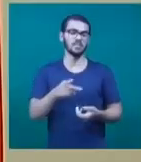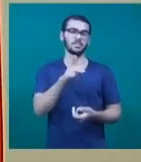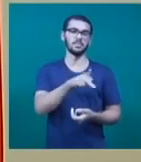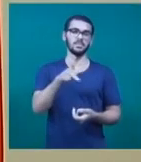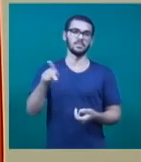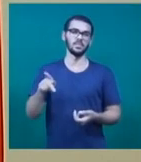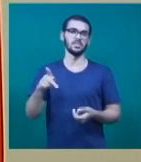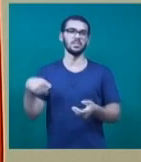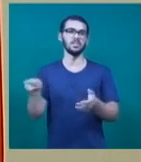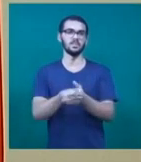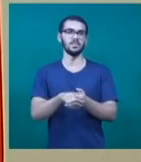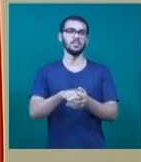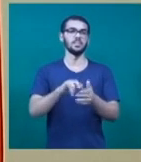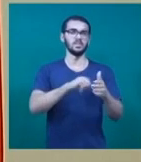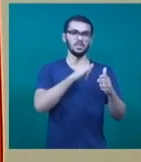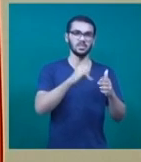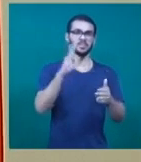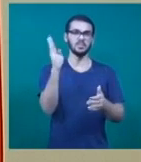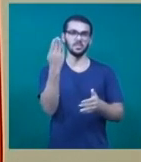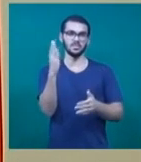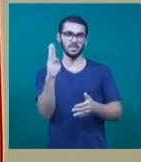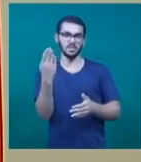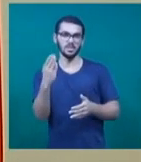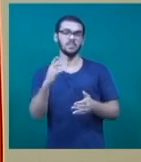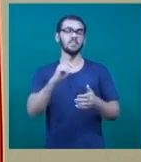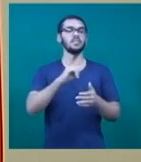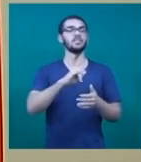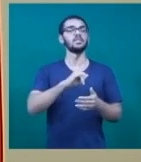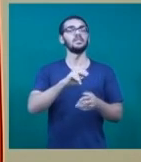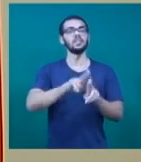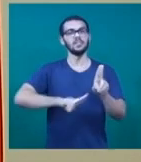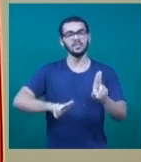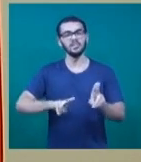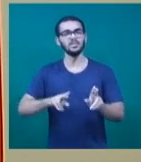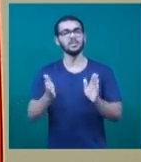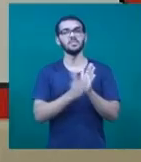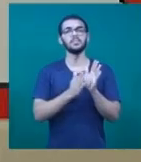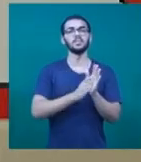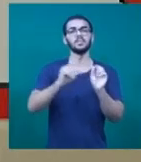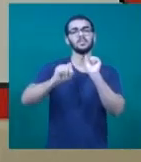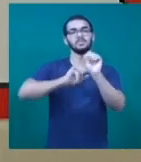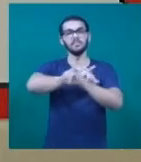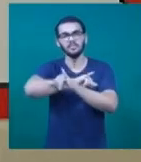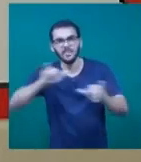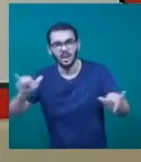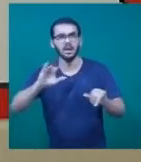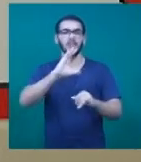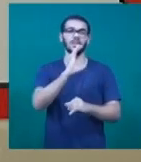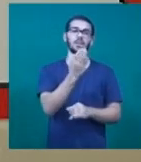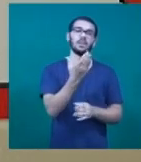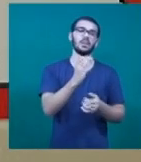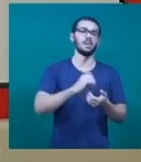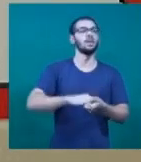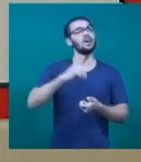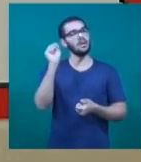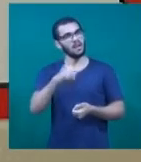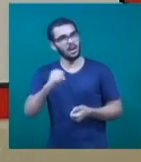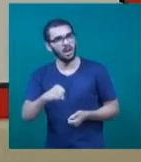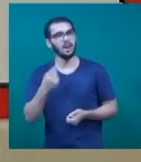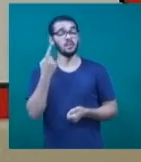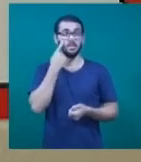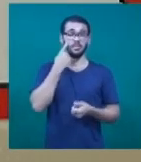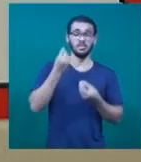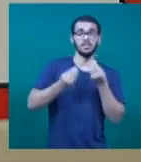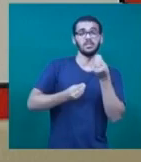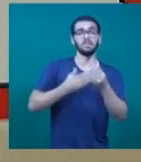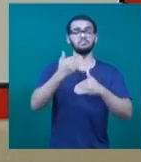Professora, uma das propostas é a popularização da ciência? Sim. Considerando o que nós temos visto nos scores de